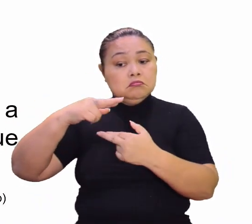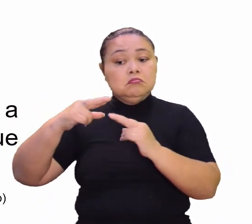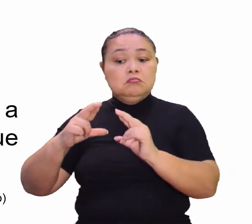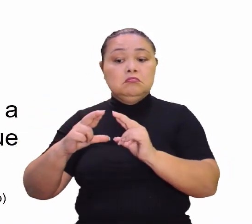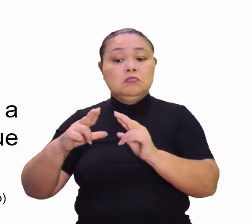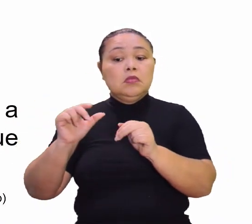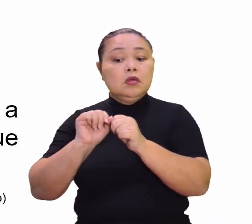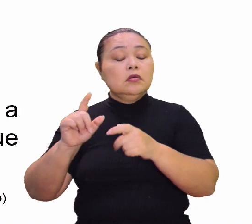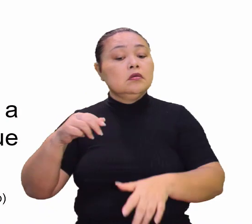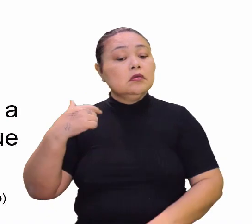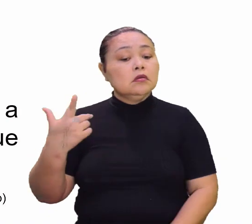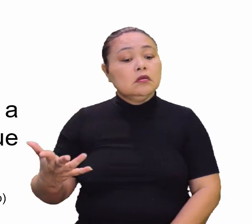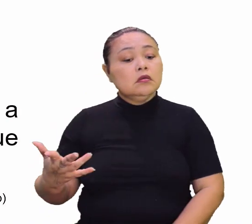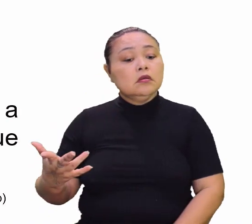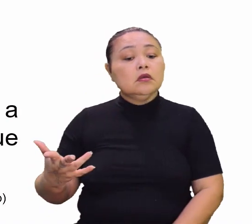bem.